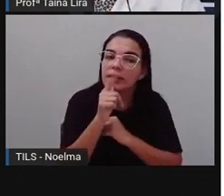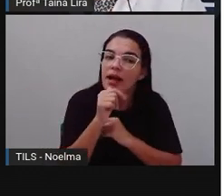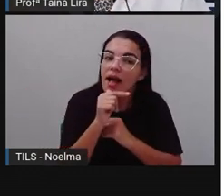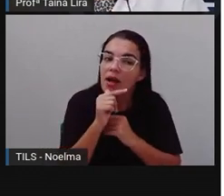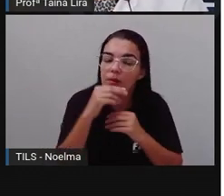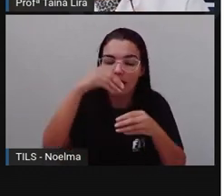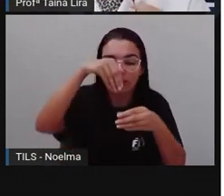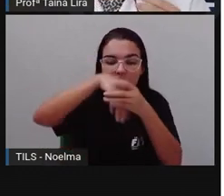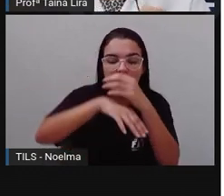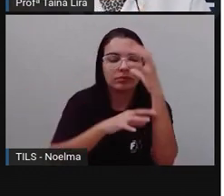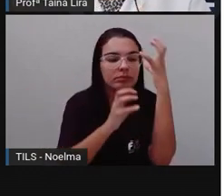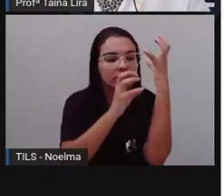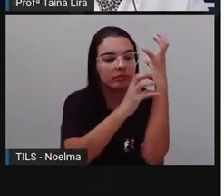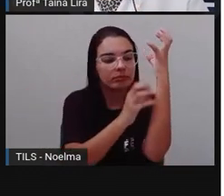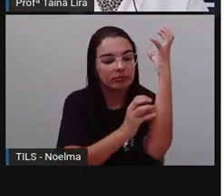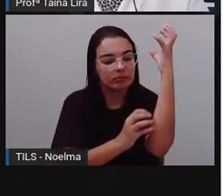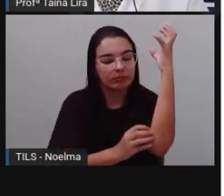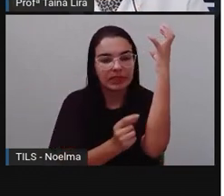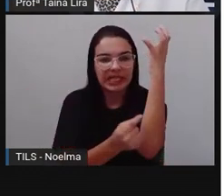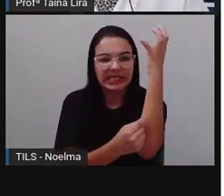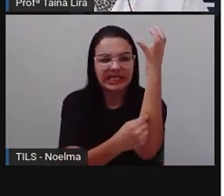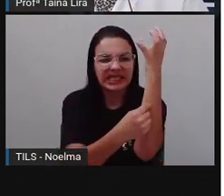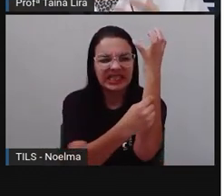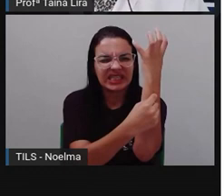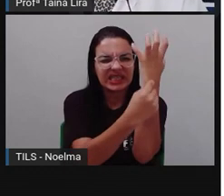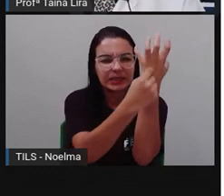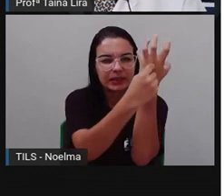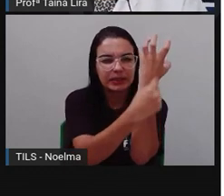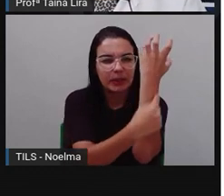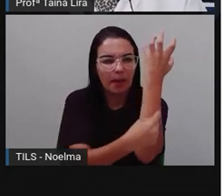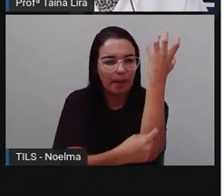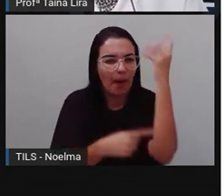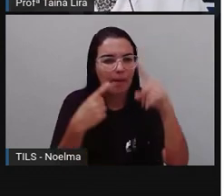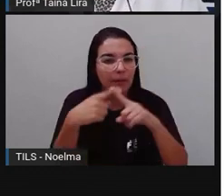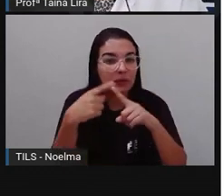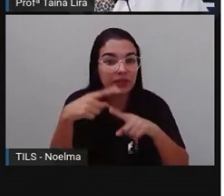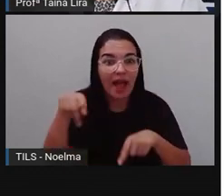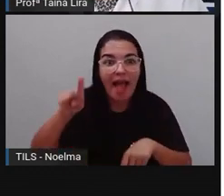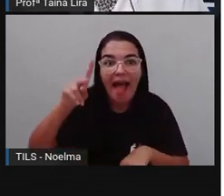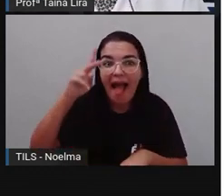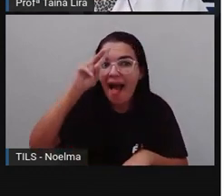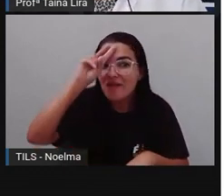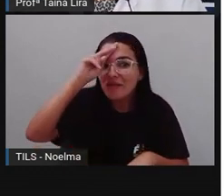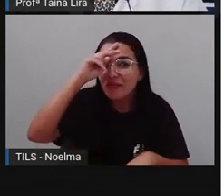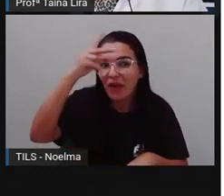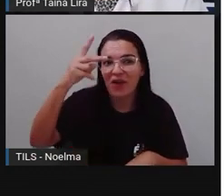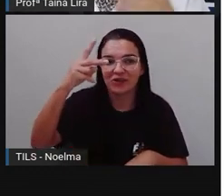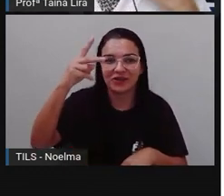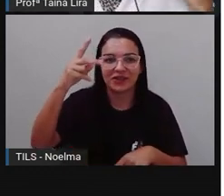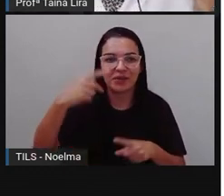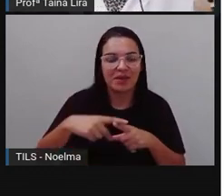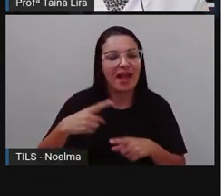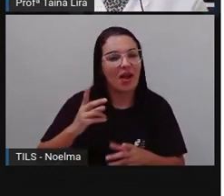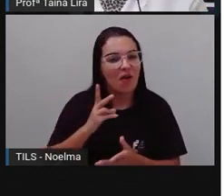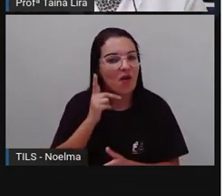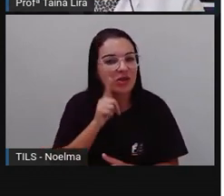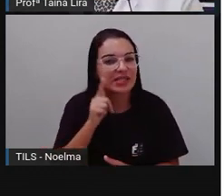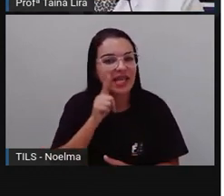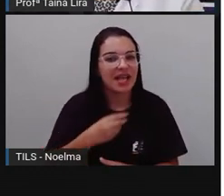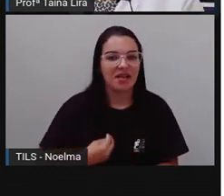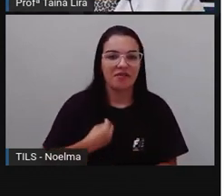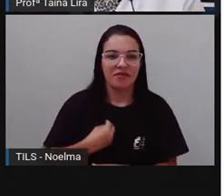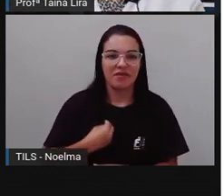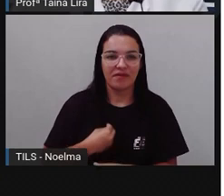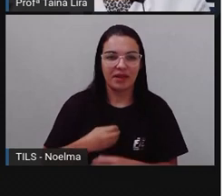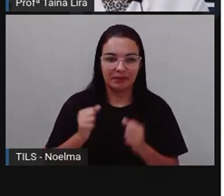todo dia, É por isso que ela é mais forte nesse sentido De conseguir sobreviver em locais mais